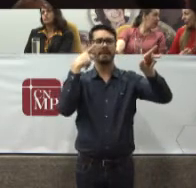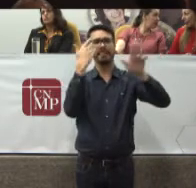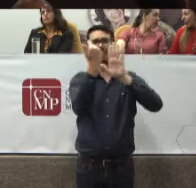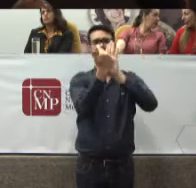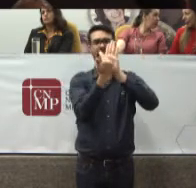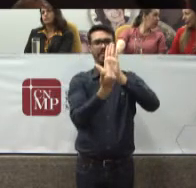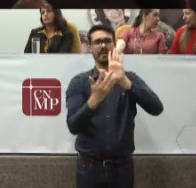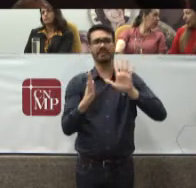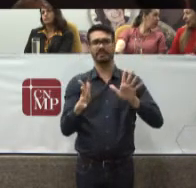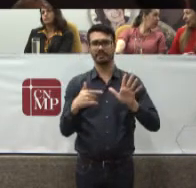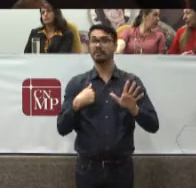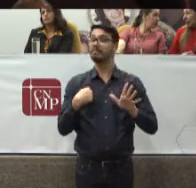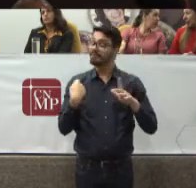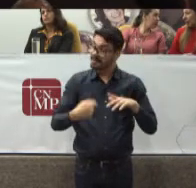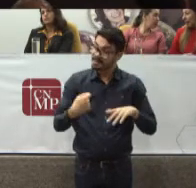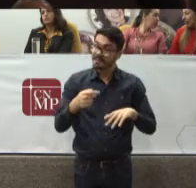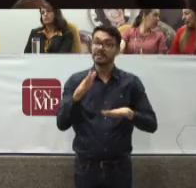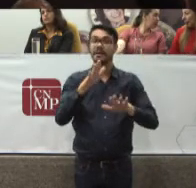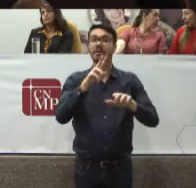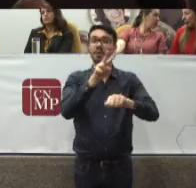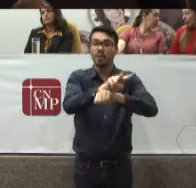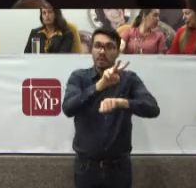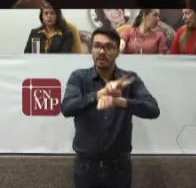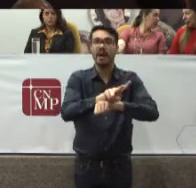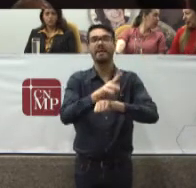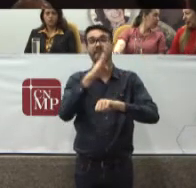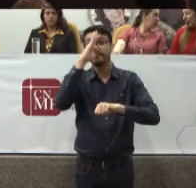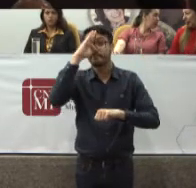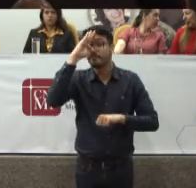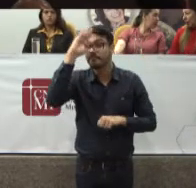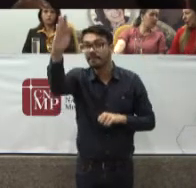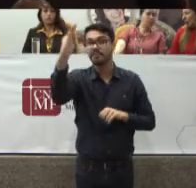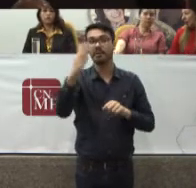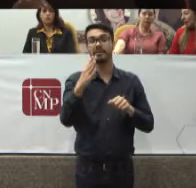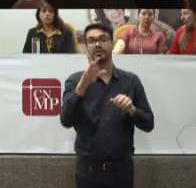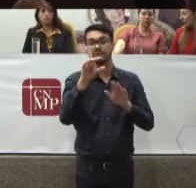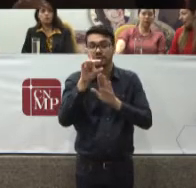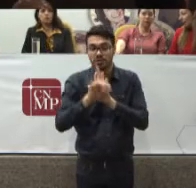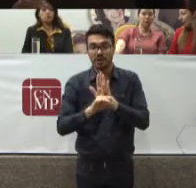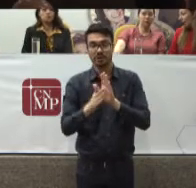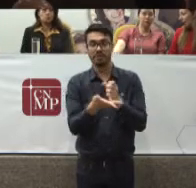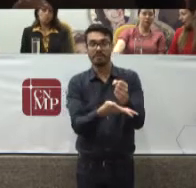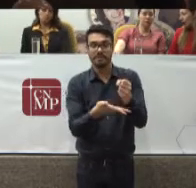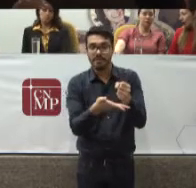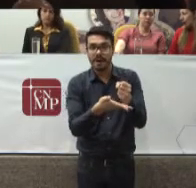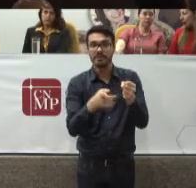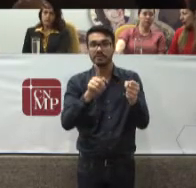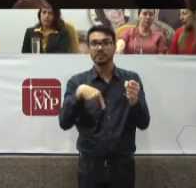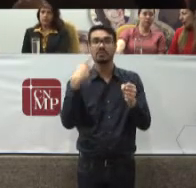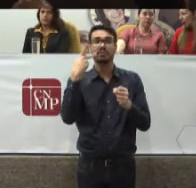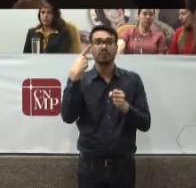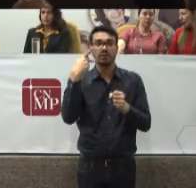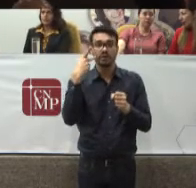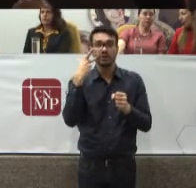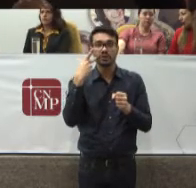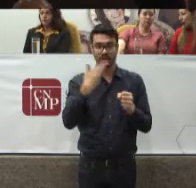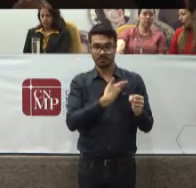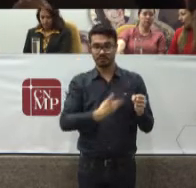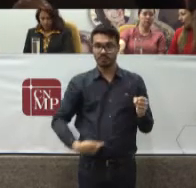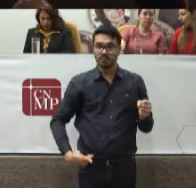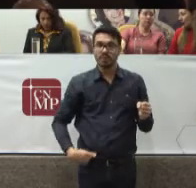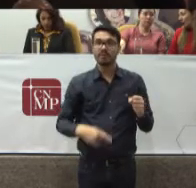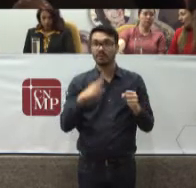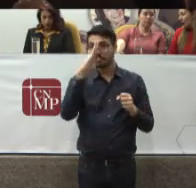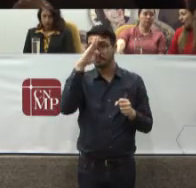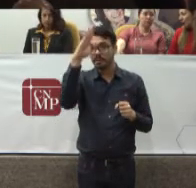tem O dever De zelar Deve zelar Pela política Pública De garantia Do direito A saúde